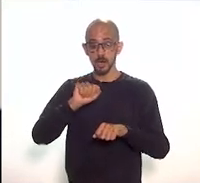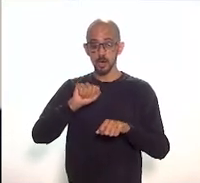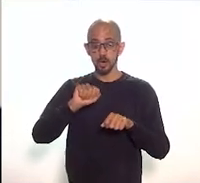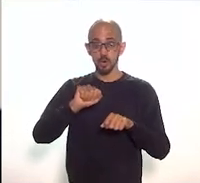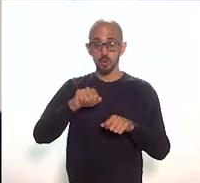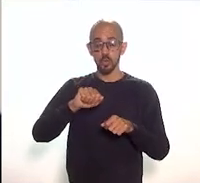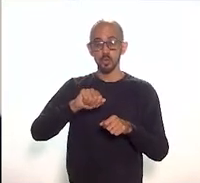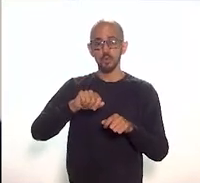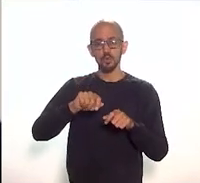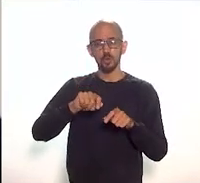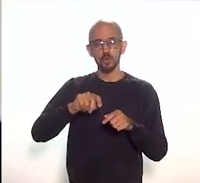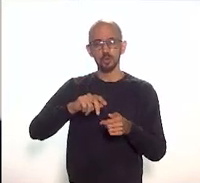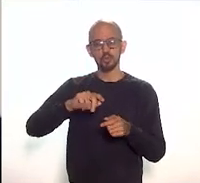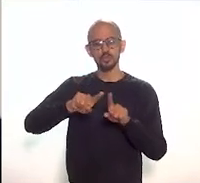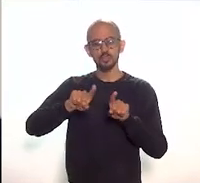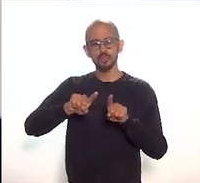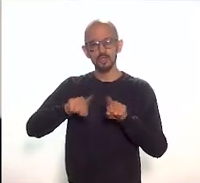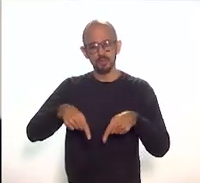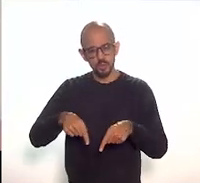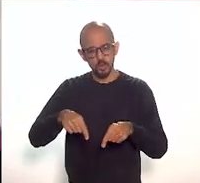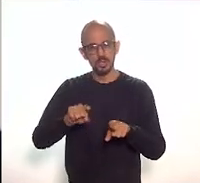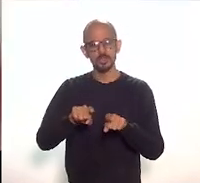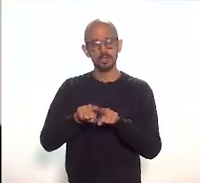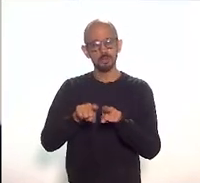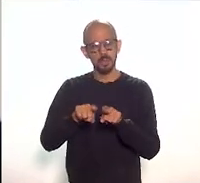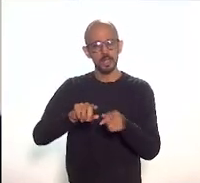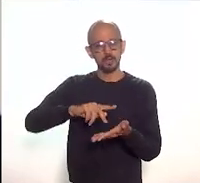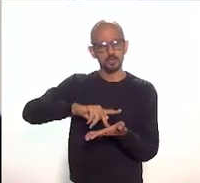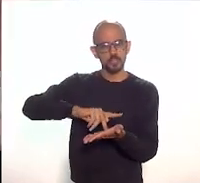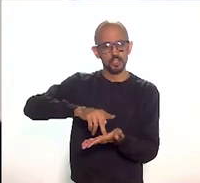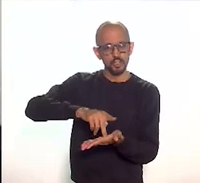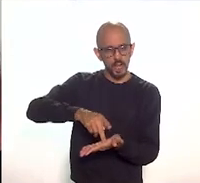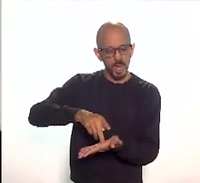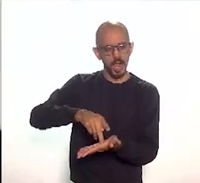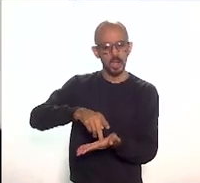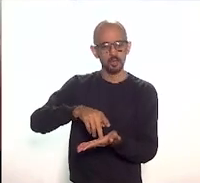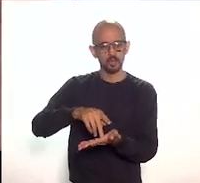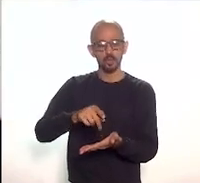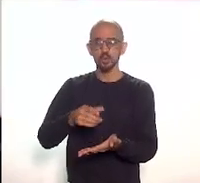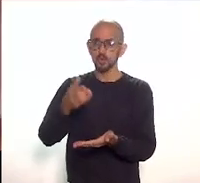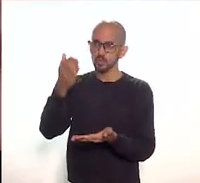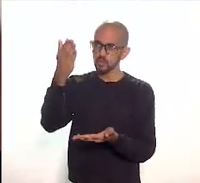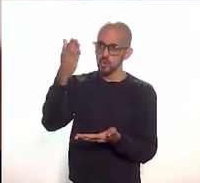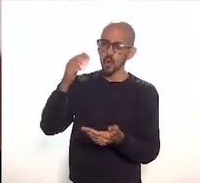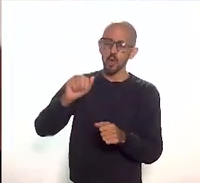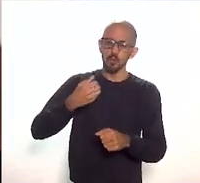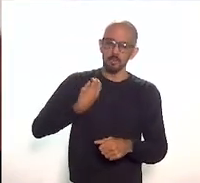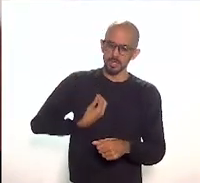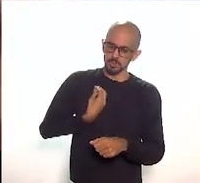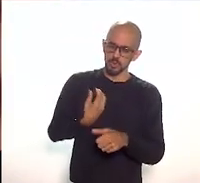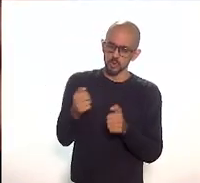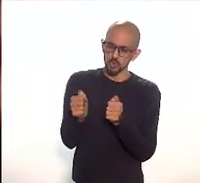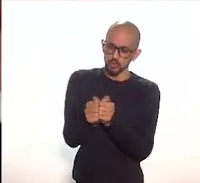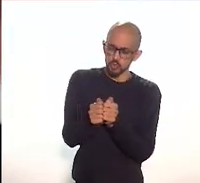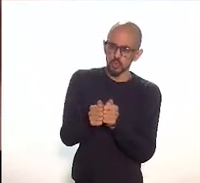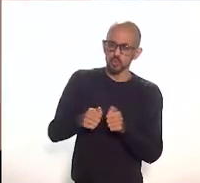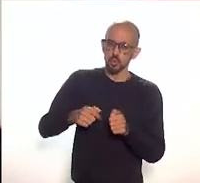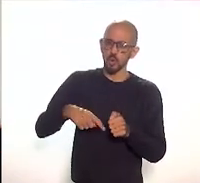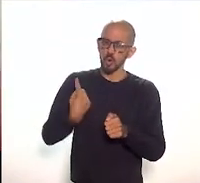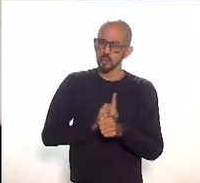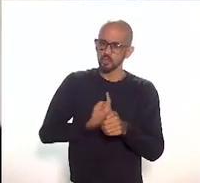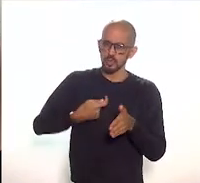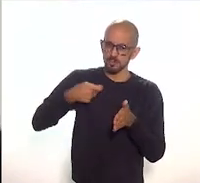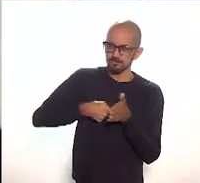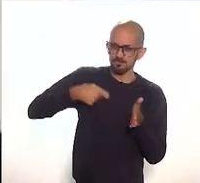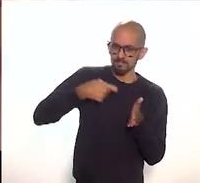sindicato, o deputado participou de nossos atos aqui em relação dos servidores, os atos do pijama, que a gente fez no dia